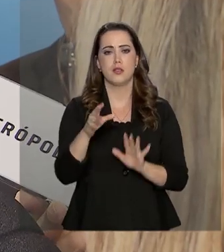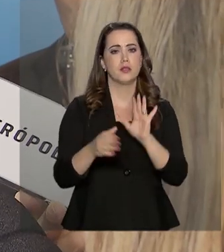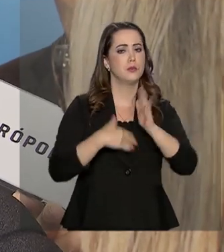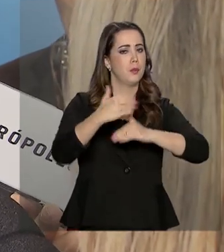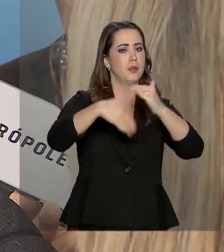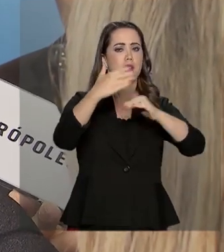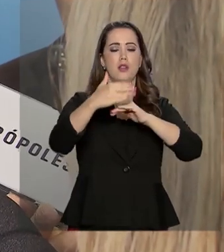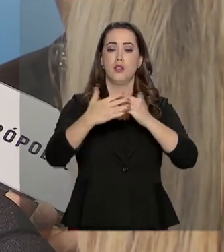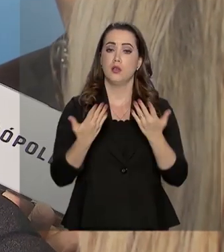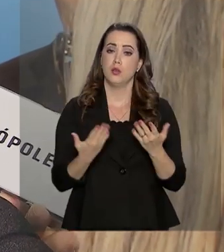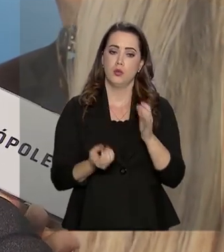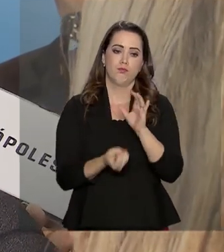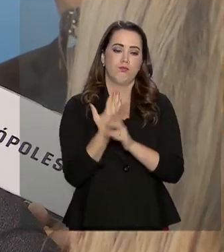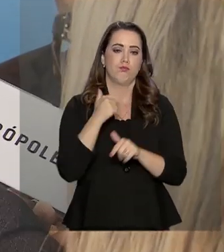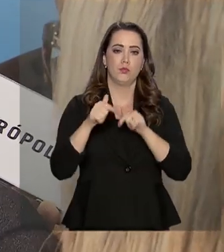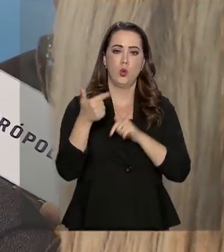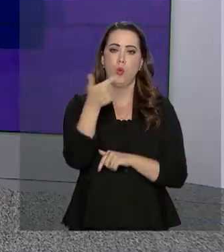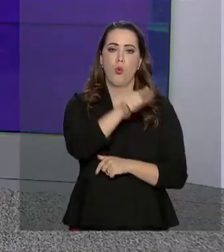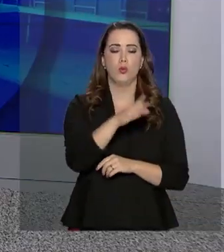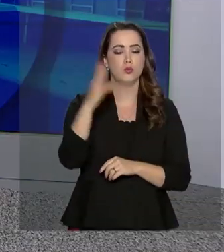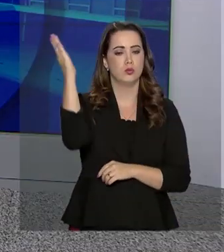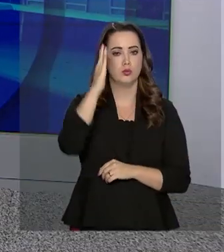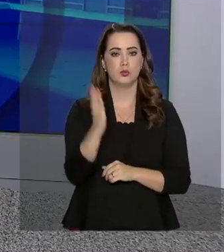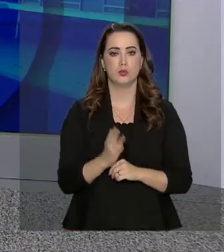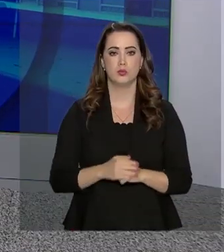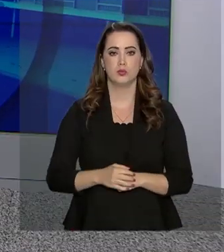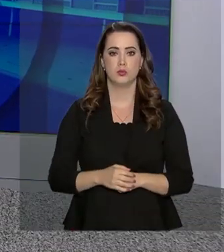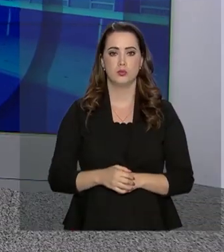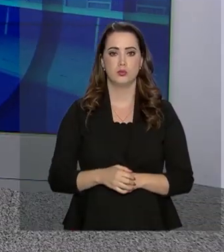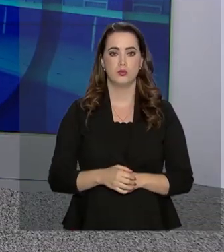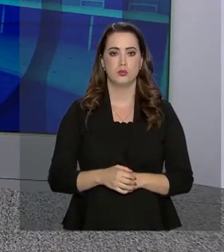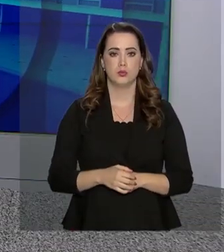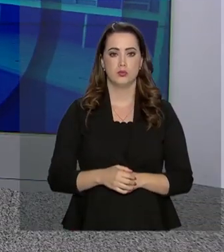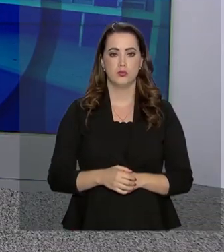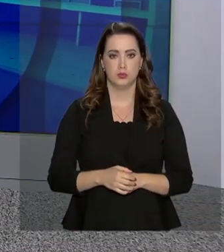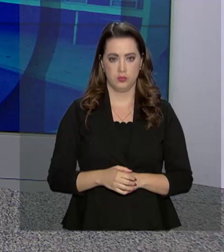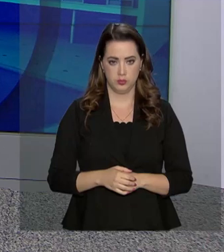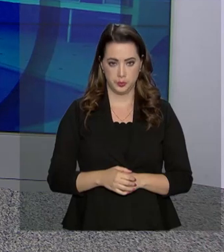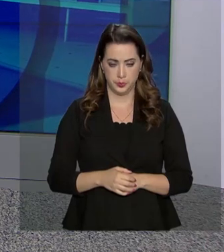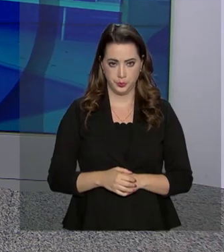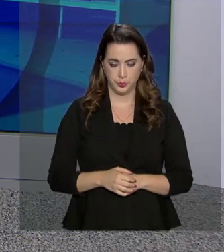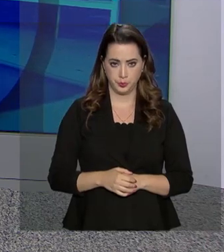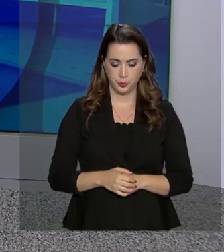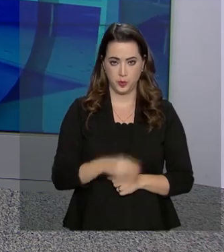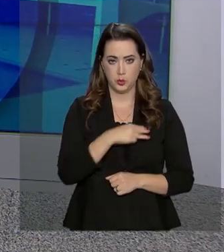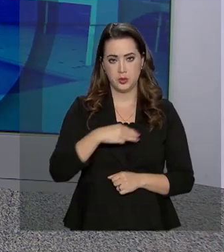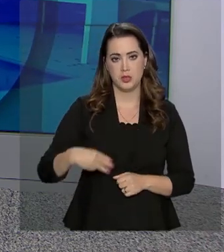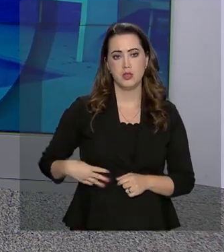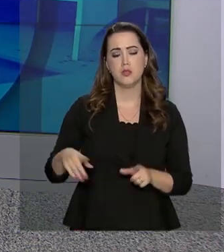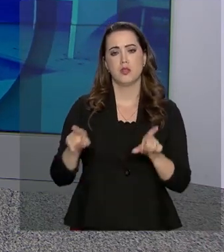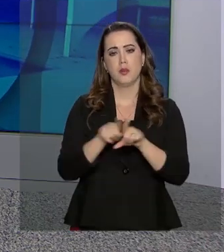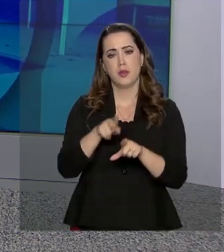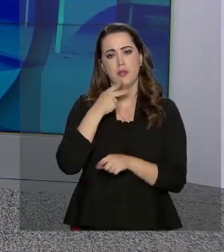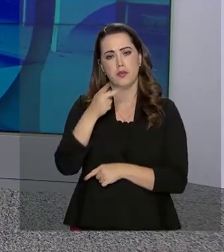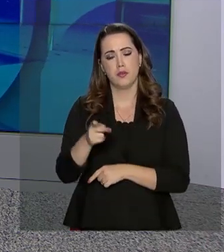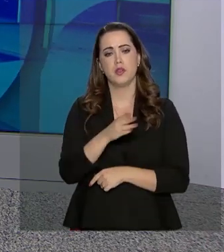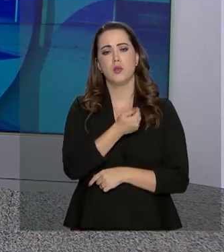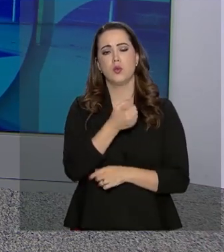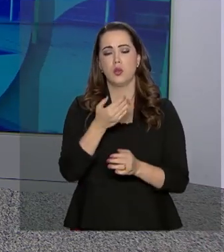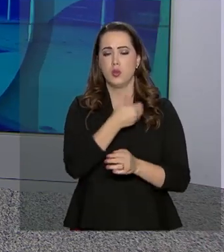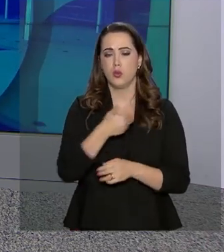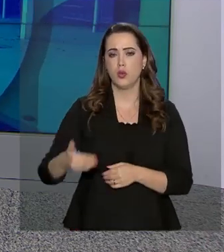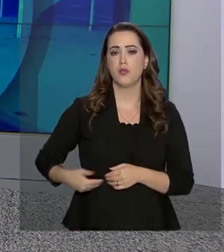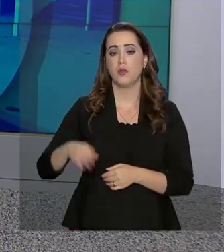crescimento. Vai ser um outro Brasil. O ministro disse ainda que o governo do presidente Jair Bolsonaro marca uma